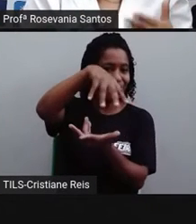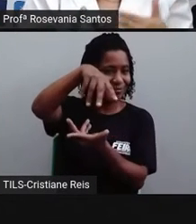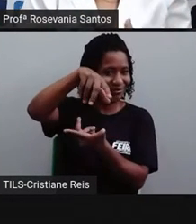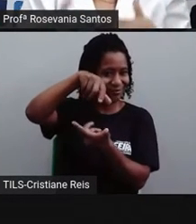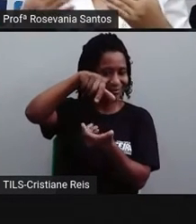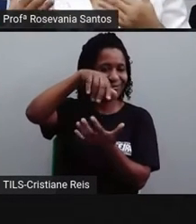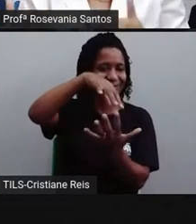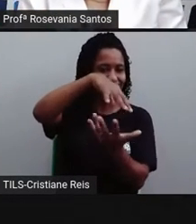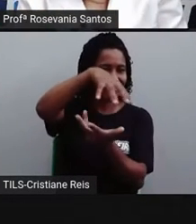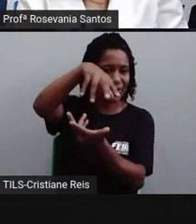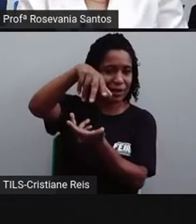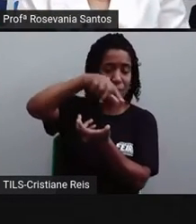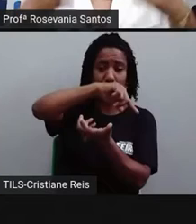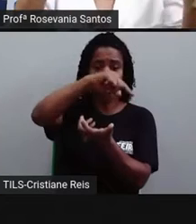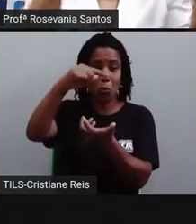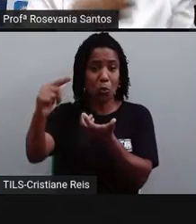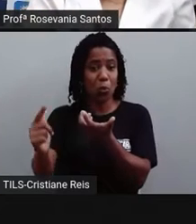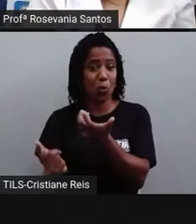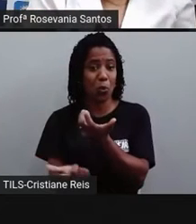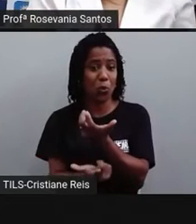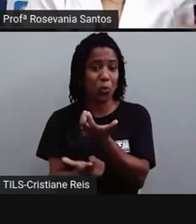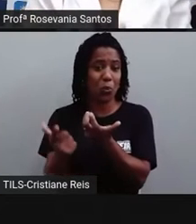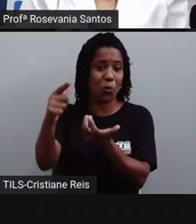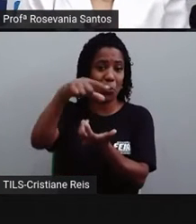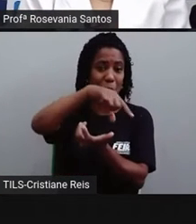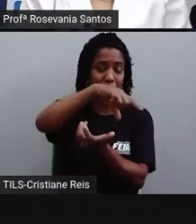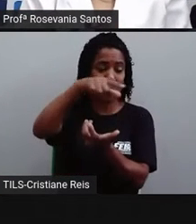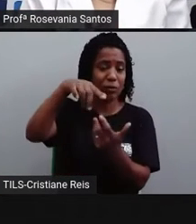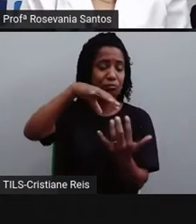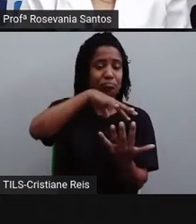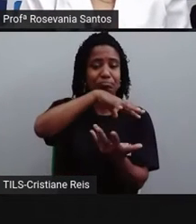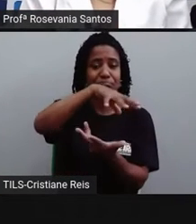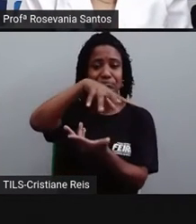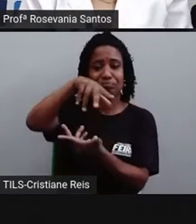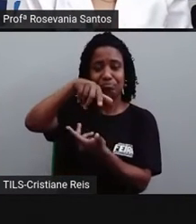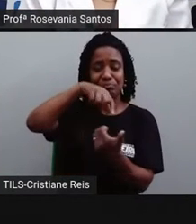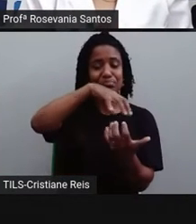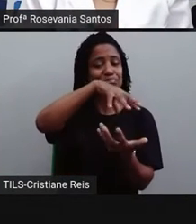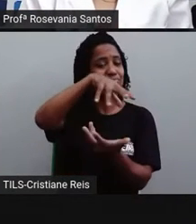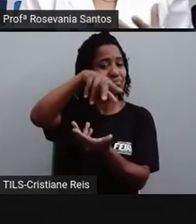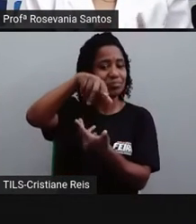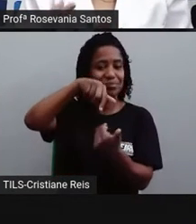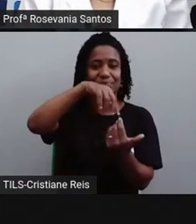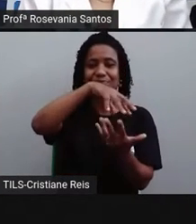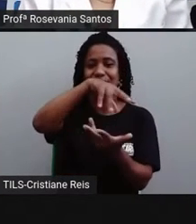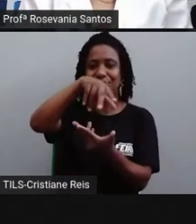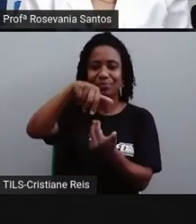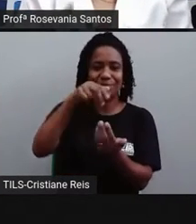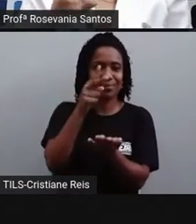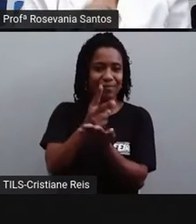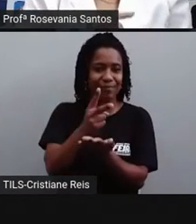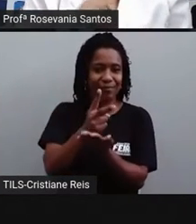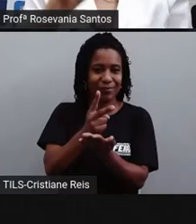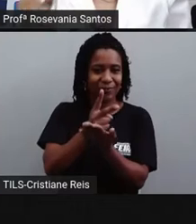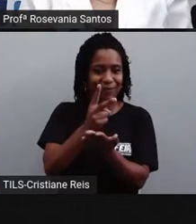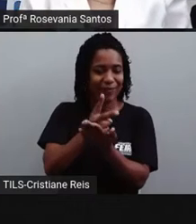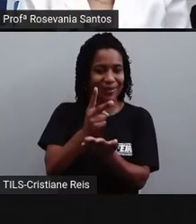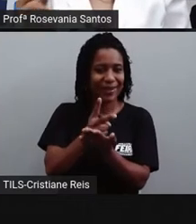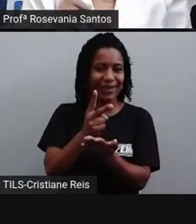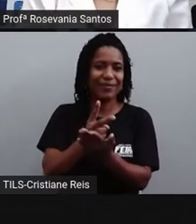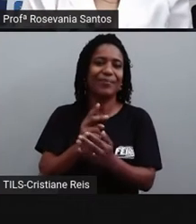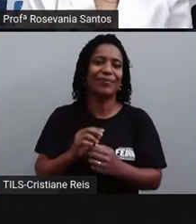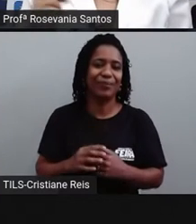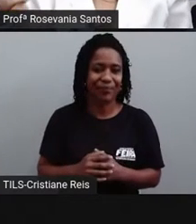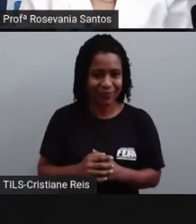impeça esse corpo de girar, automaticamente a gente continua girando. Existem até alguns aparelhinhos que ficam o tempo